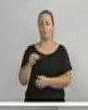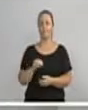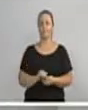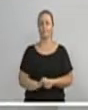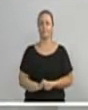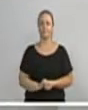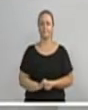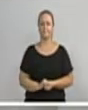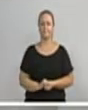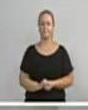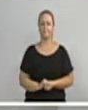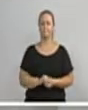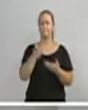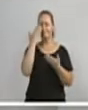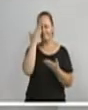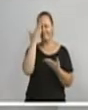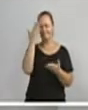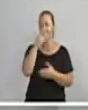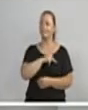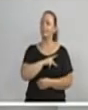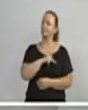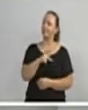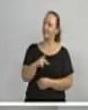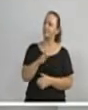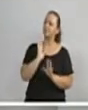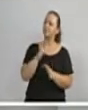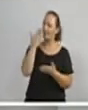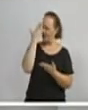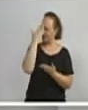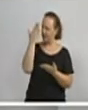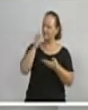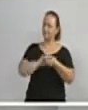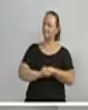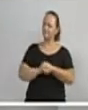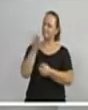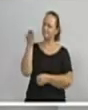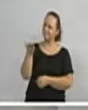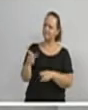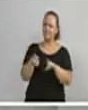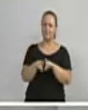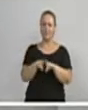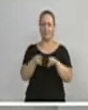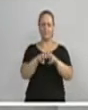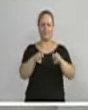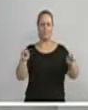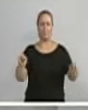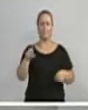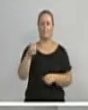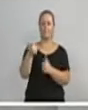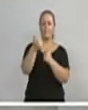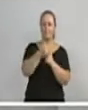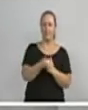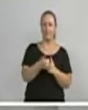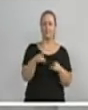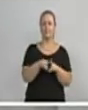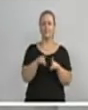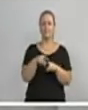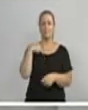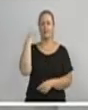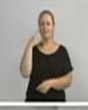Obrigado, presidente. Eu gostaria de agradecê-lo, já cumprimentá-lo, cumprimentar os senhores vereadores da mesa diretora, os nossos demais vereadores aqui,